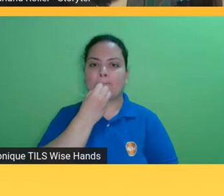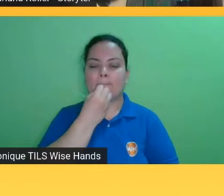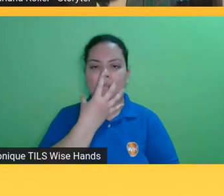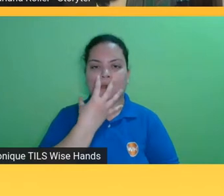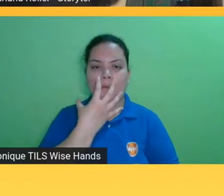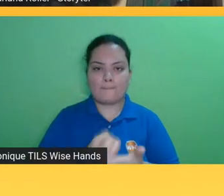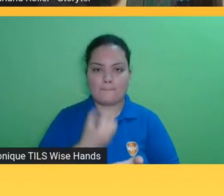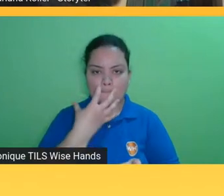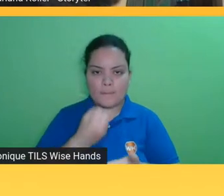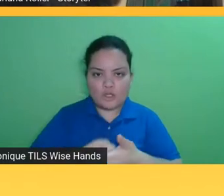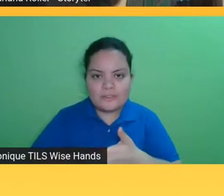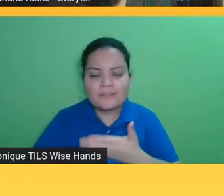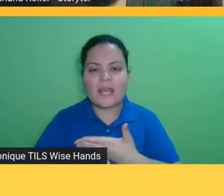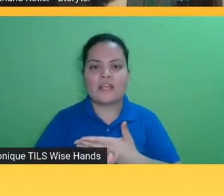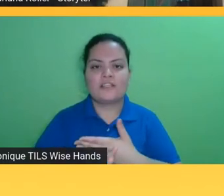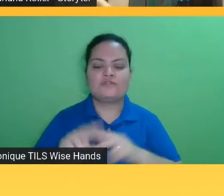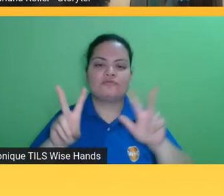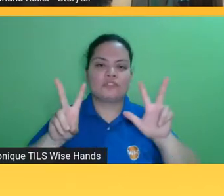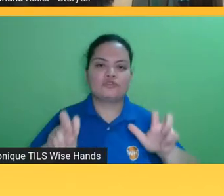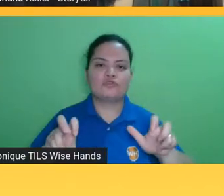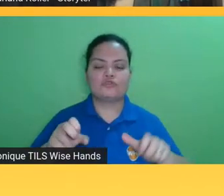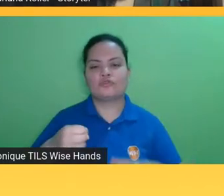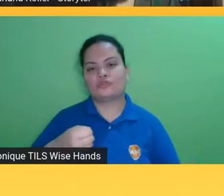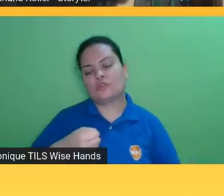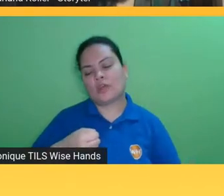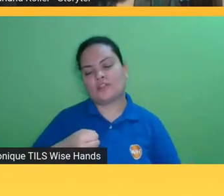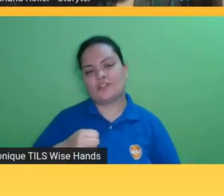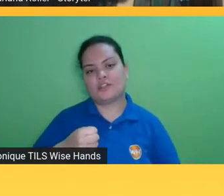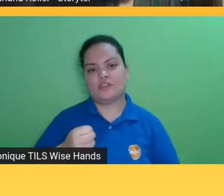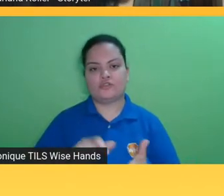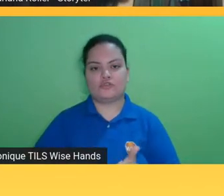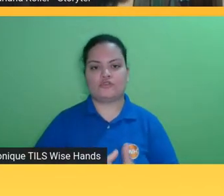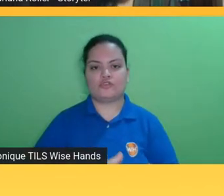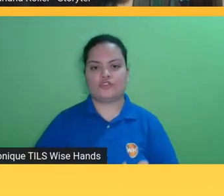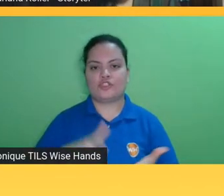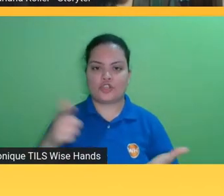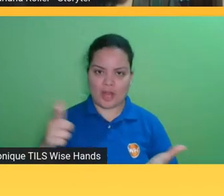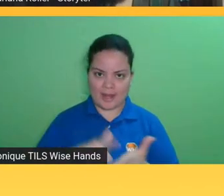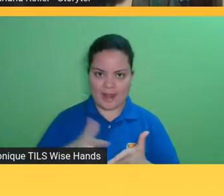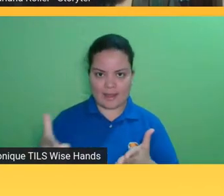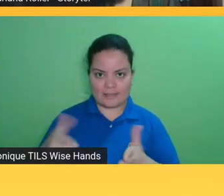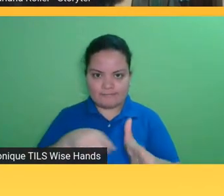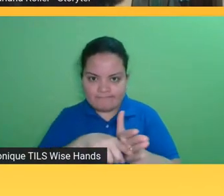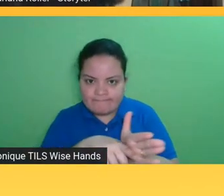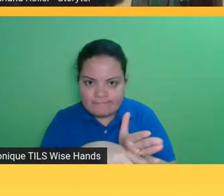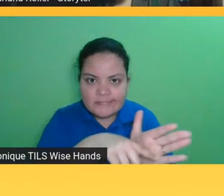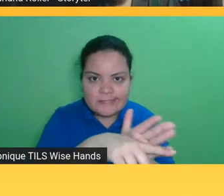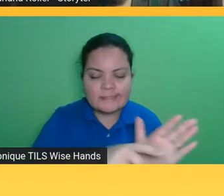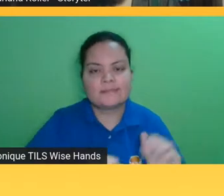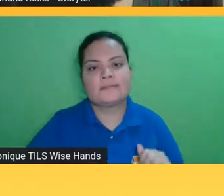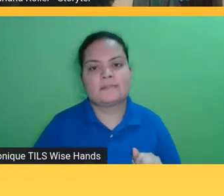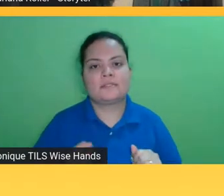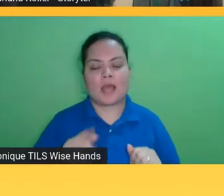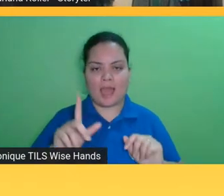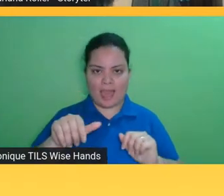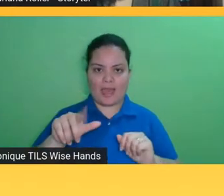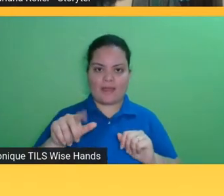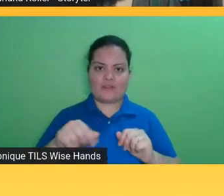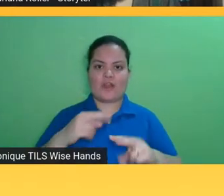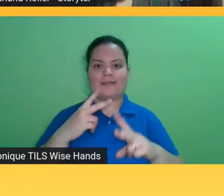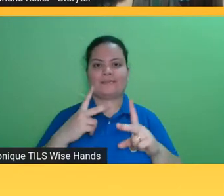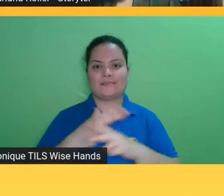investigativo foi lançado como podcast e agora virou uma série não sei se uma série é um filme na Globo